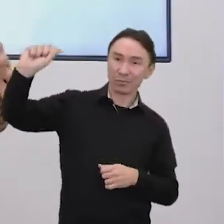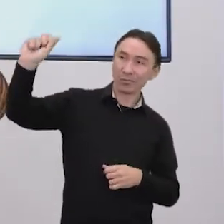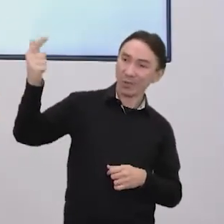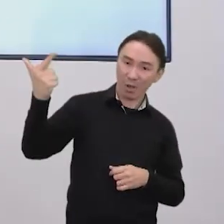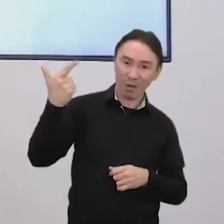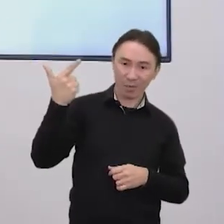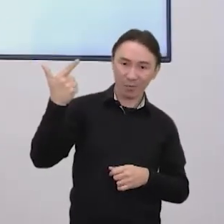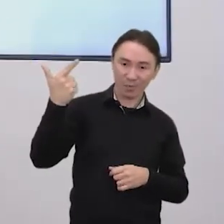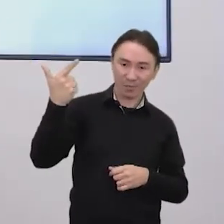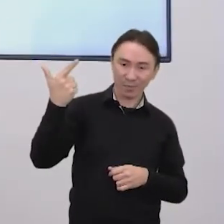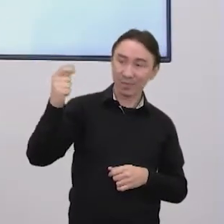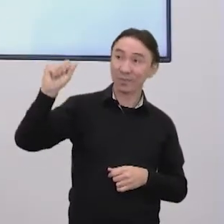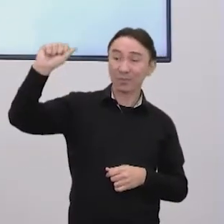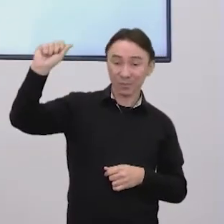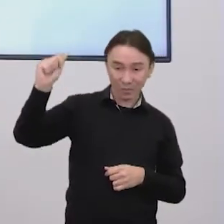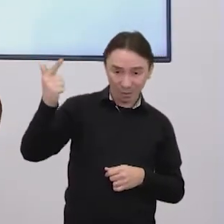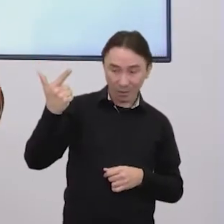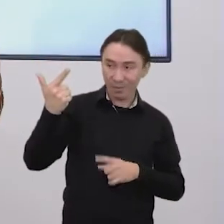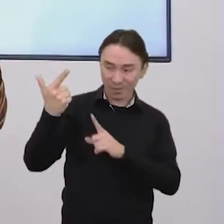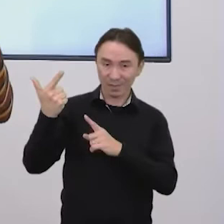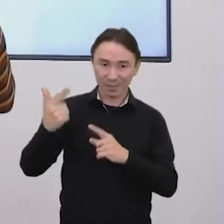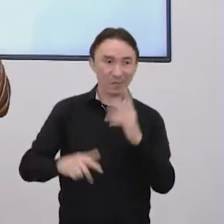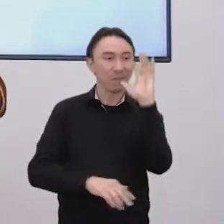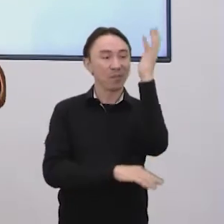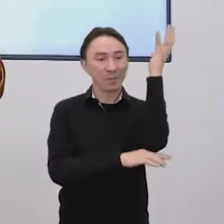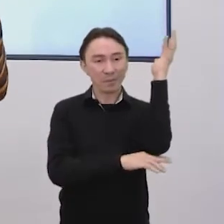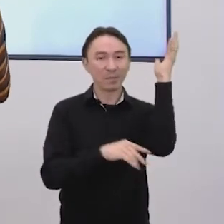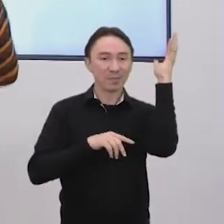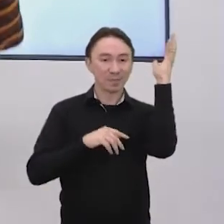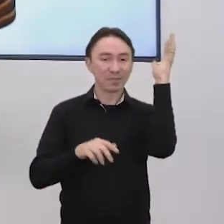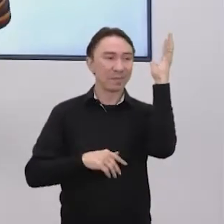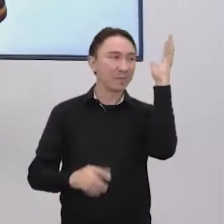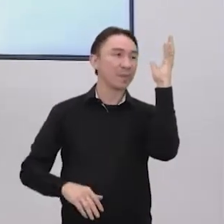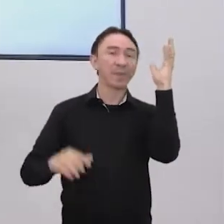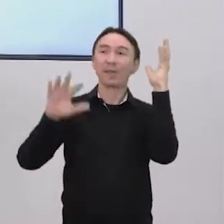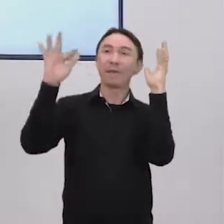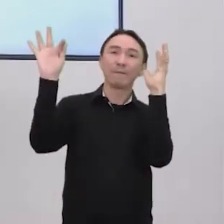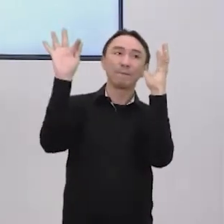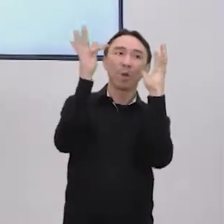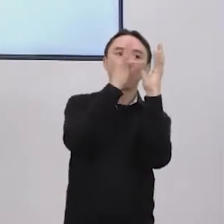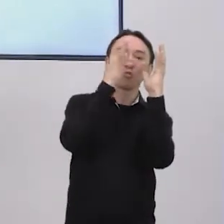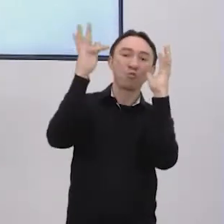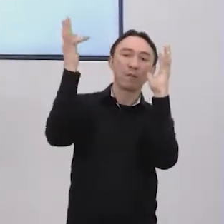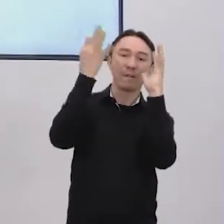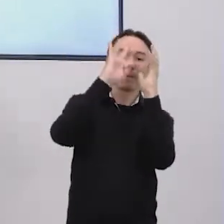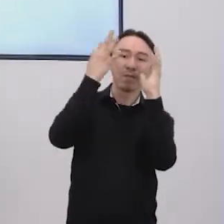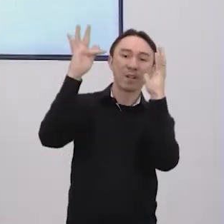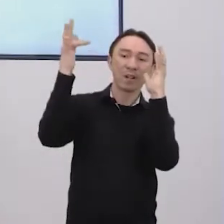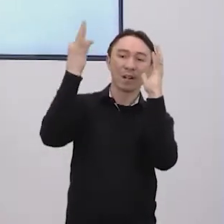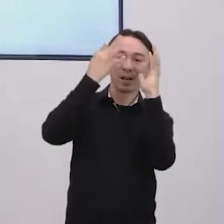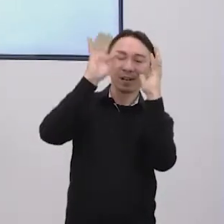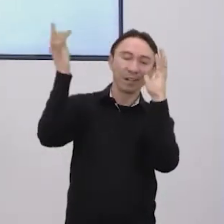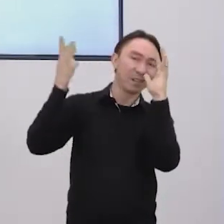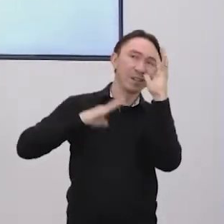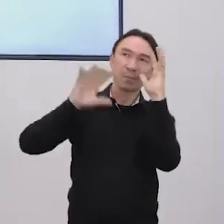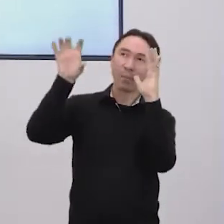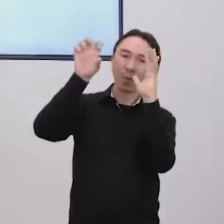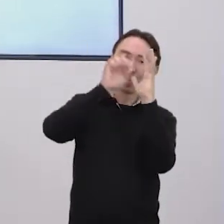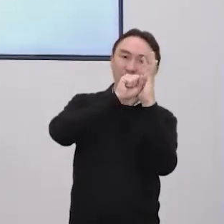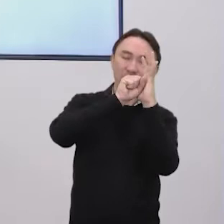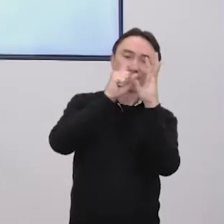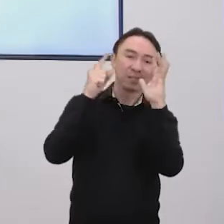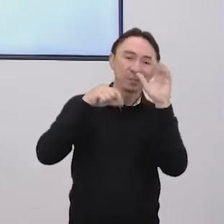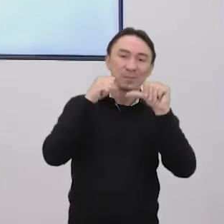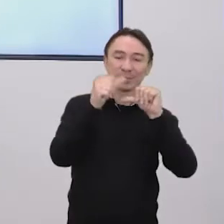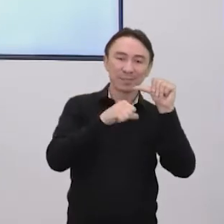plantas realizem fotossíntese, não é isso? As plantas pegam esse alimento, essa forma de energia do Sol e devolvem para a gente na forma de